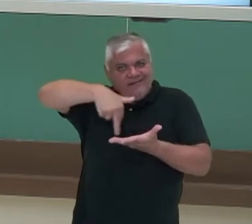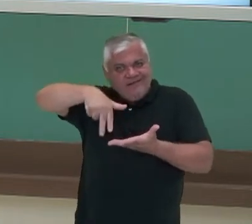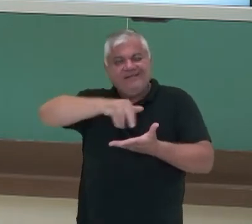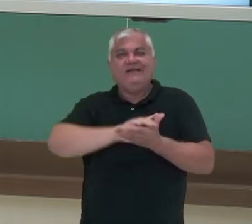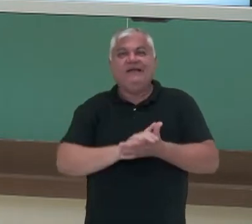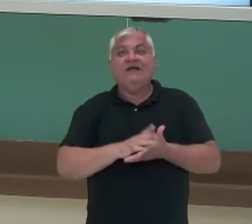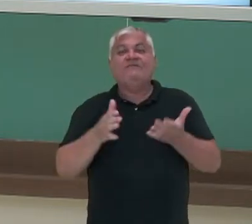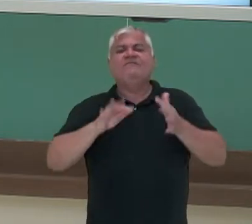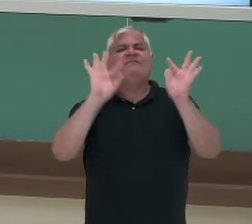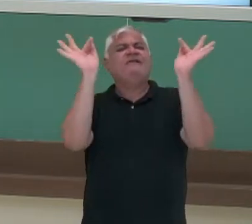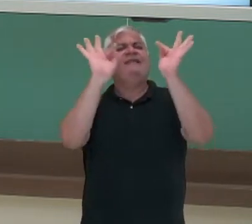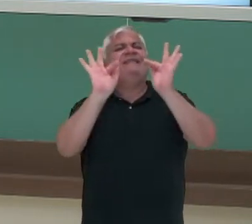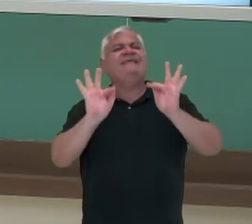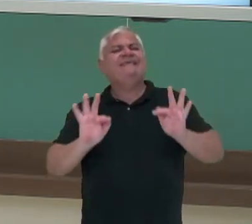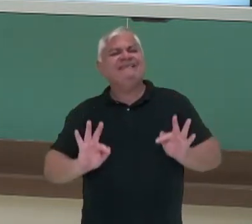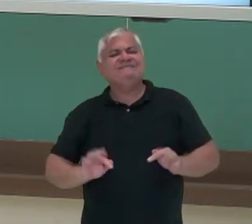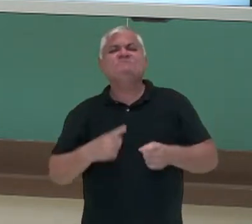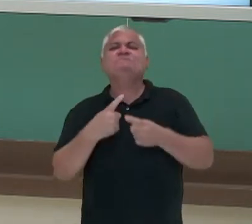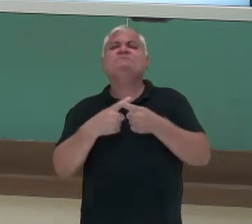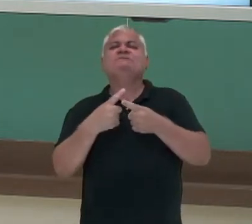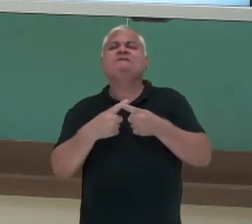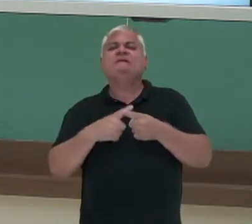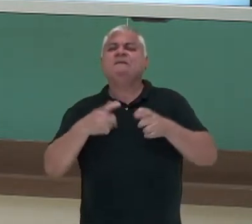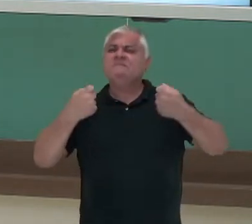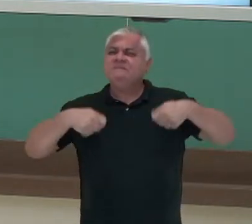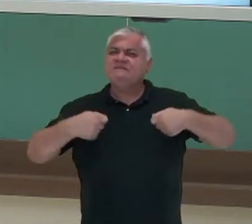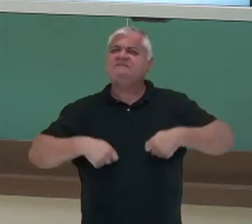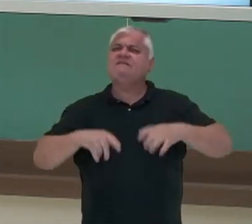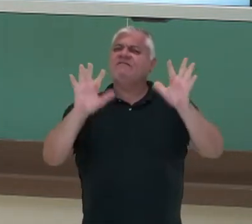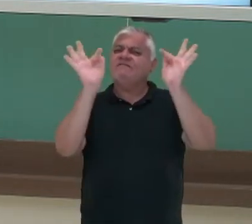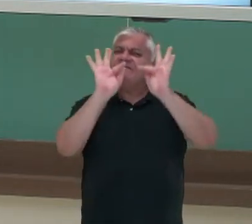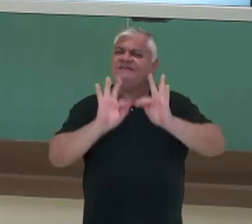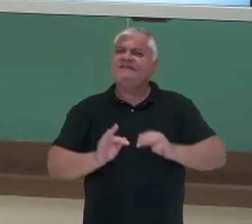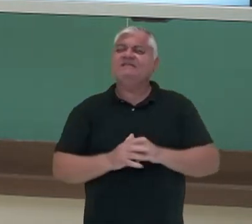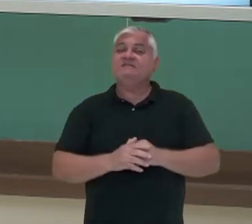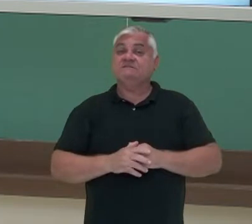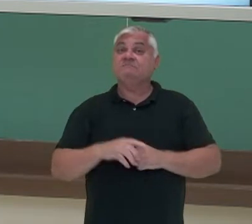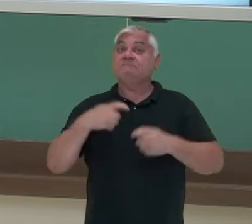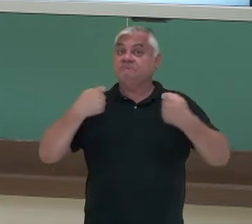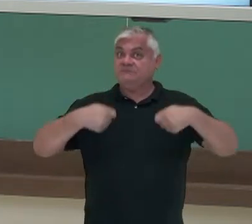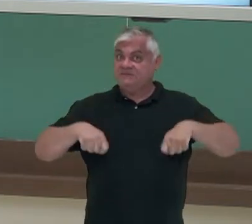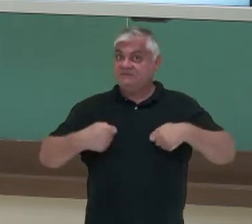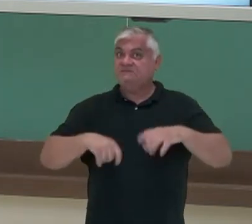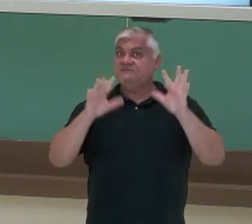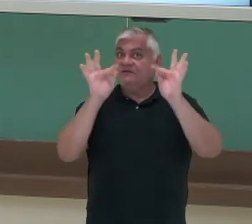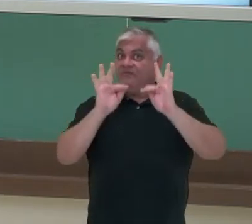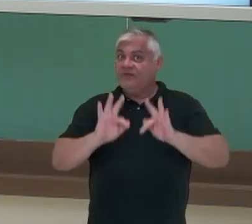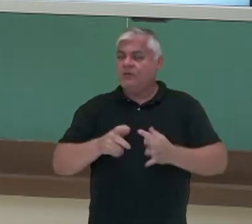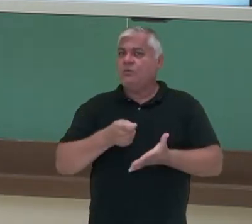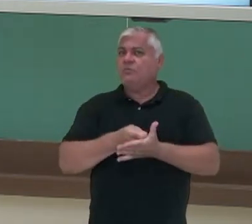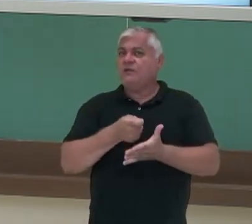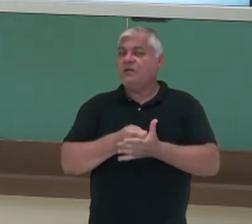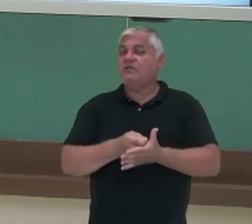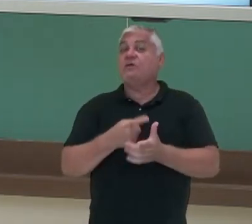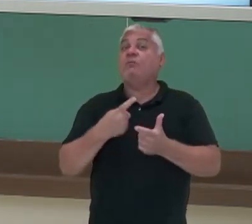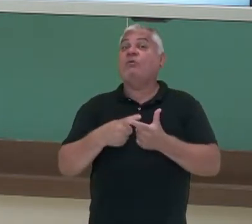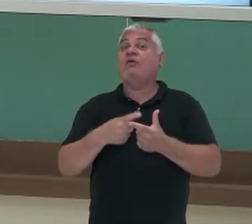Vamos ser felizes. Sabe por que a gente precisa ser feliz? Que a gente deve ser feliz? A